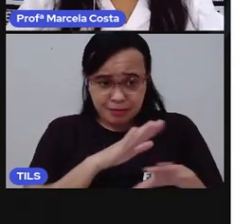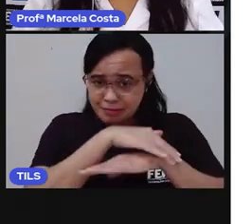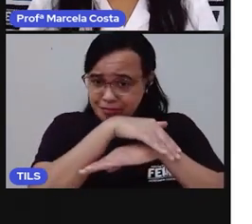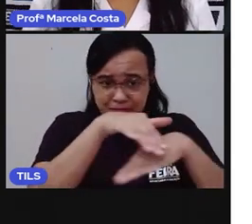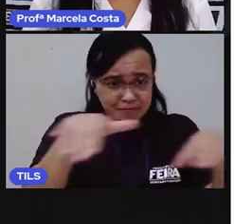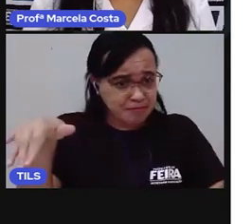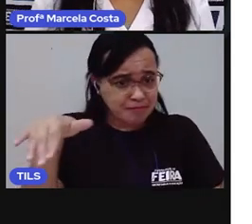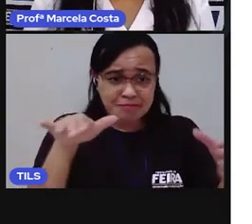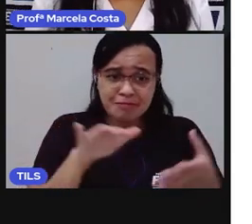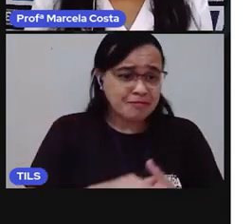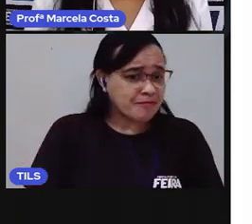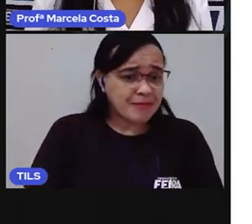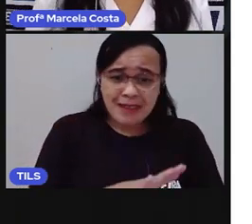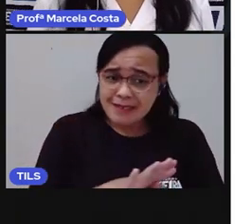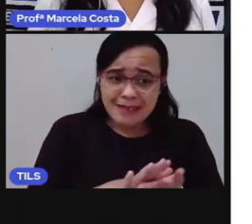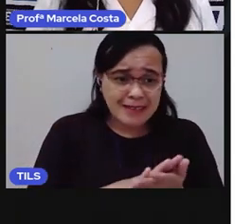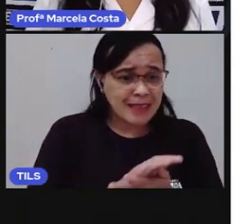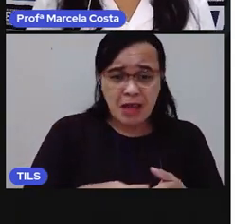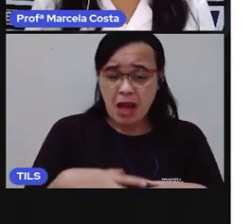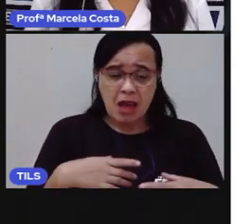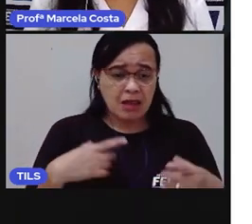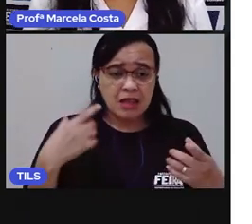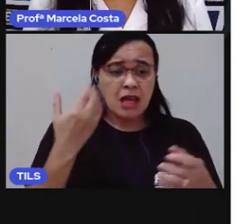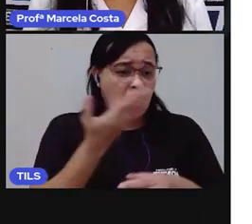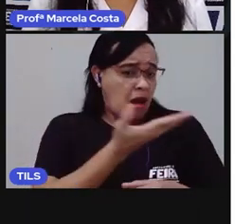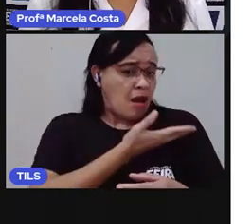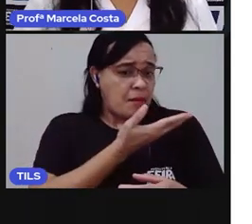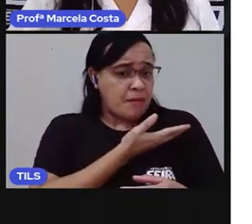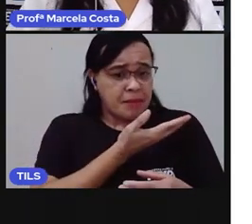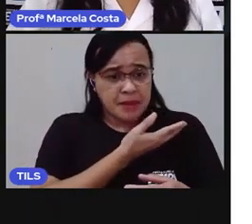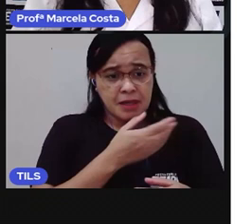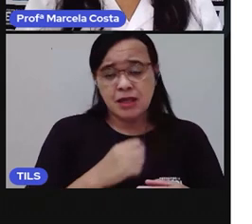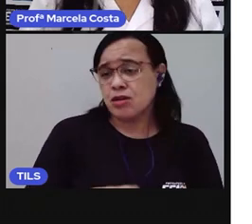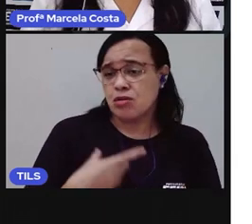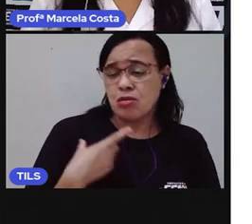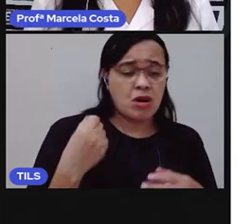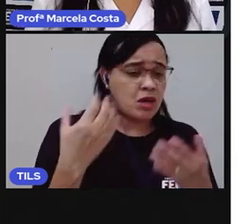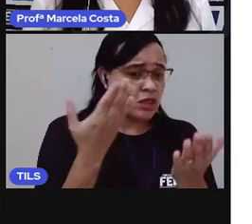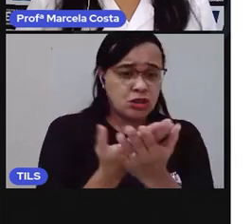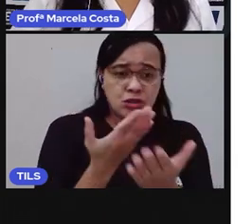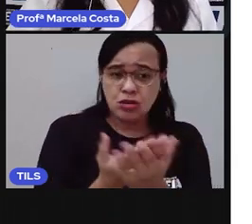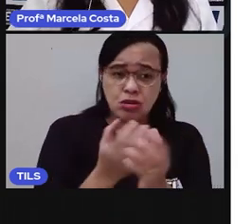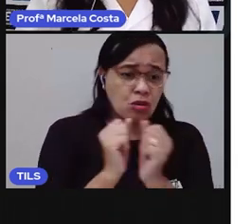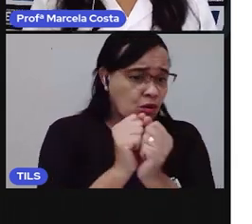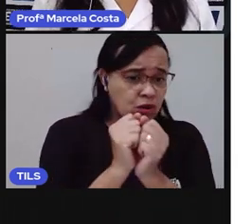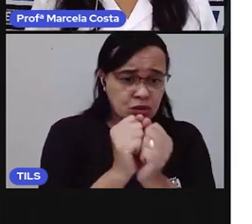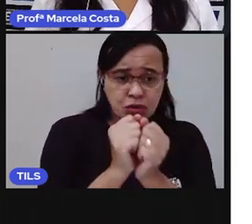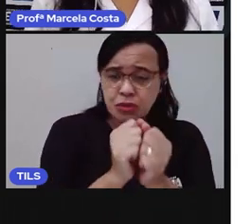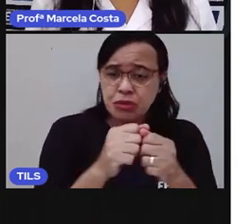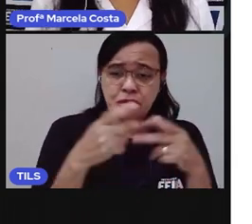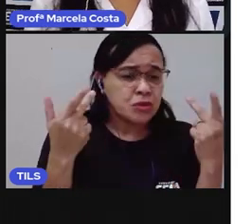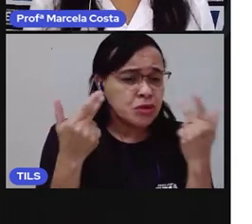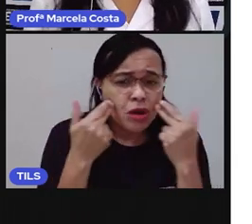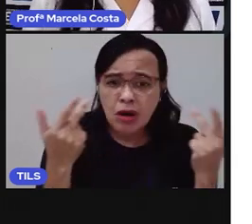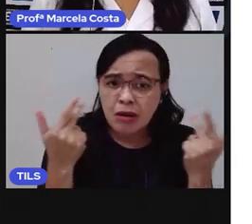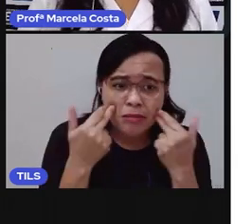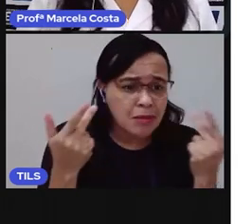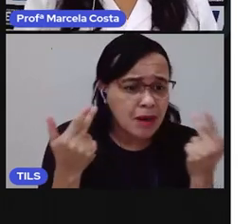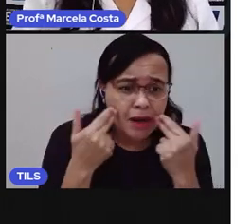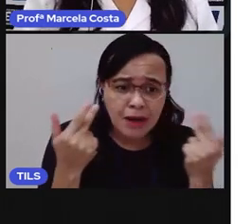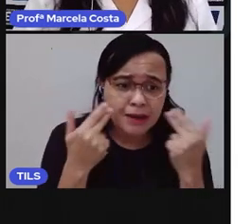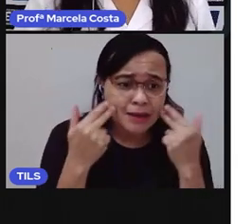sair com os coleguinhas, de ir pra escola. Desde o dia em diante, ela foi a menina mais